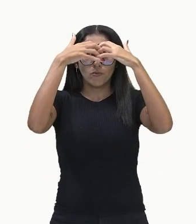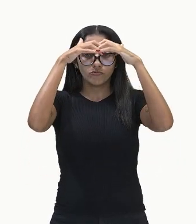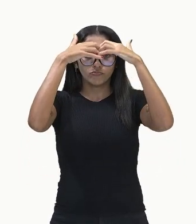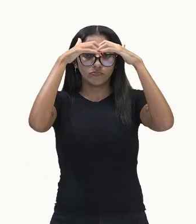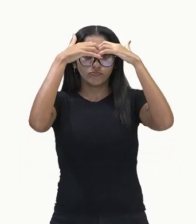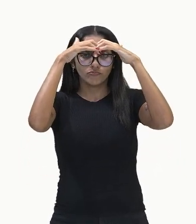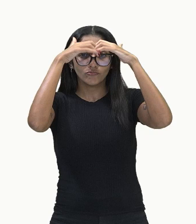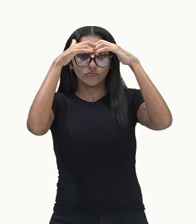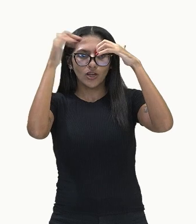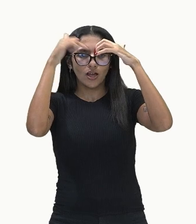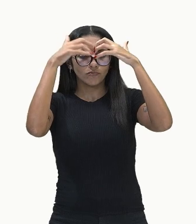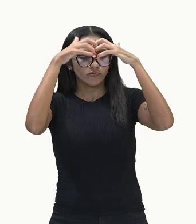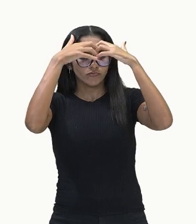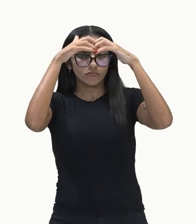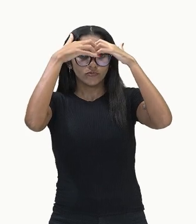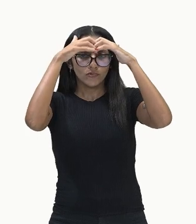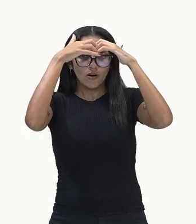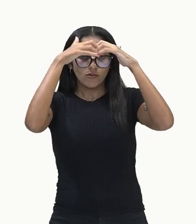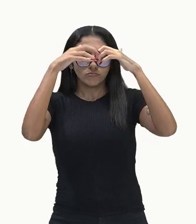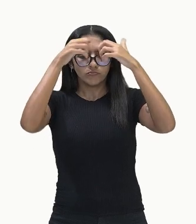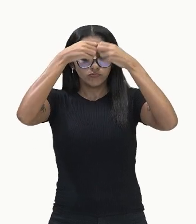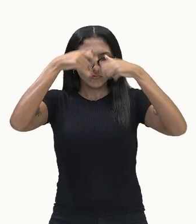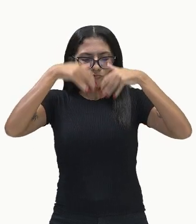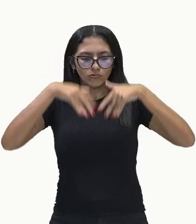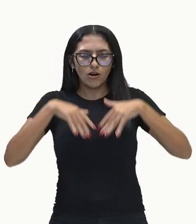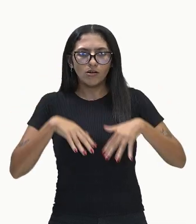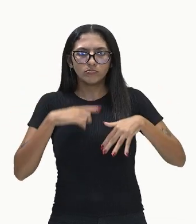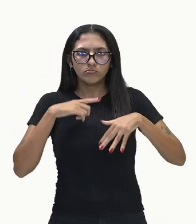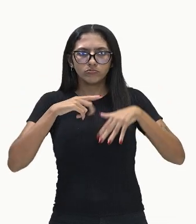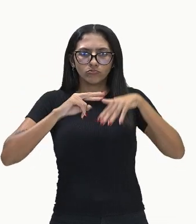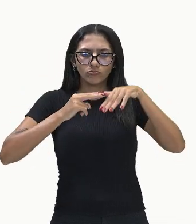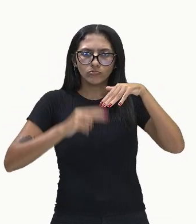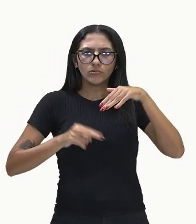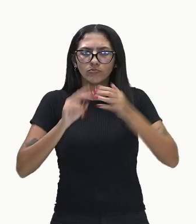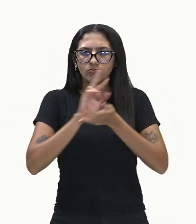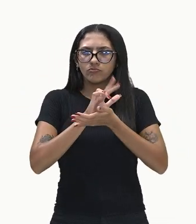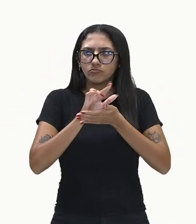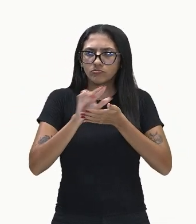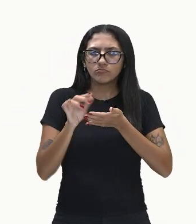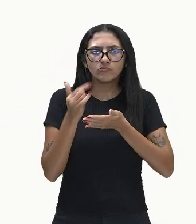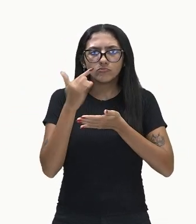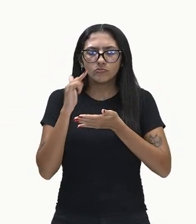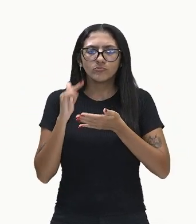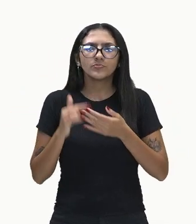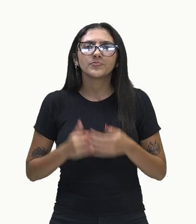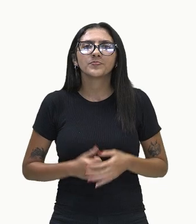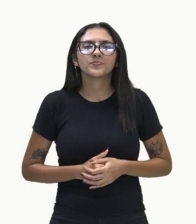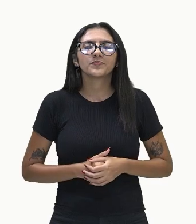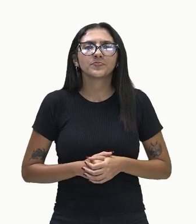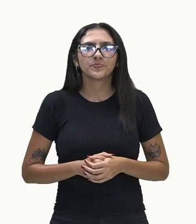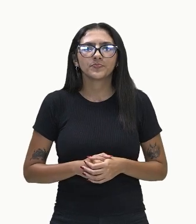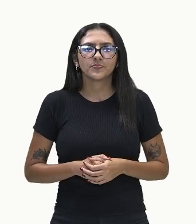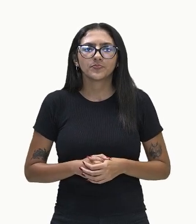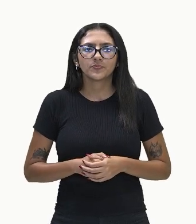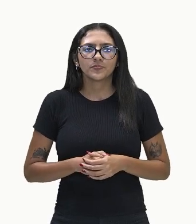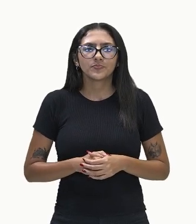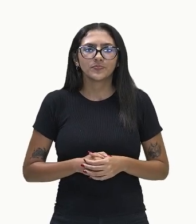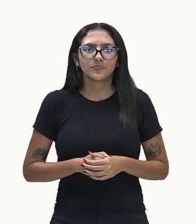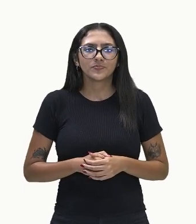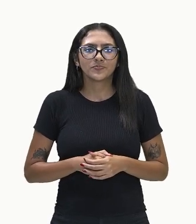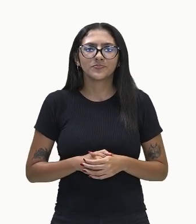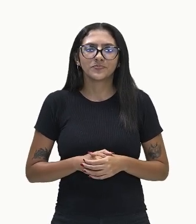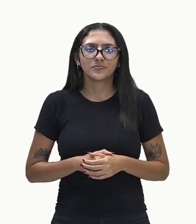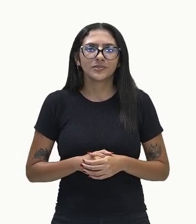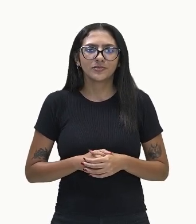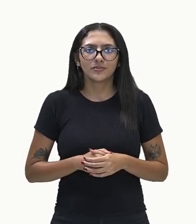que perfeito esse funcionamento do nosso sistema nervoso junto com vários outros órgãos do nosso corpo como um todo. Vamos